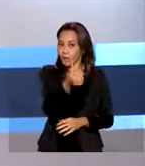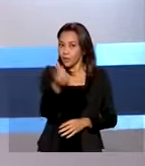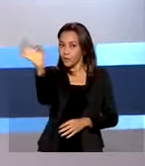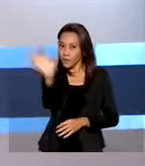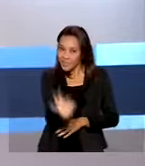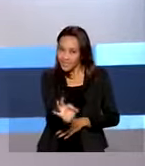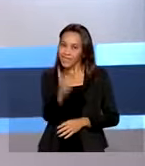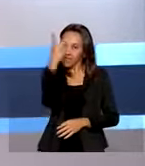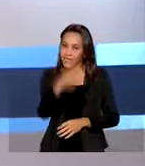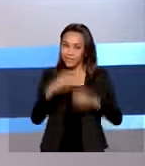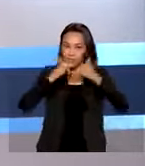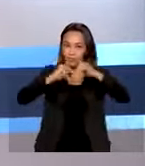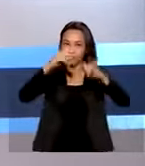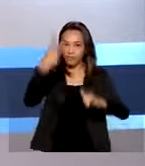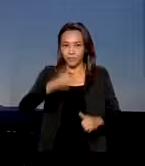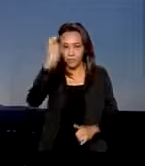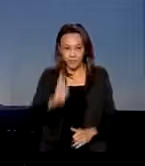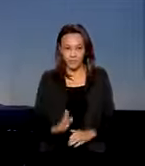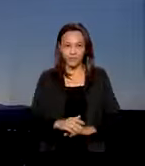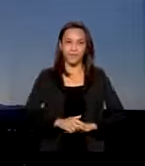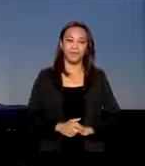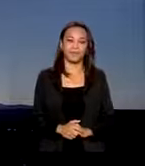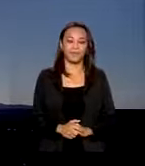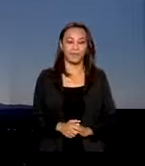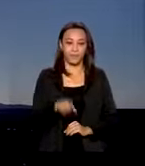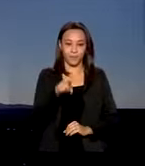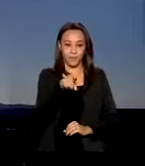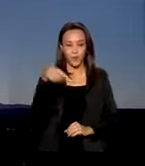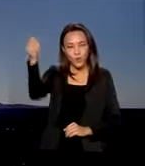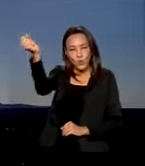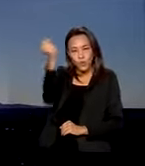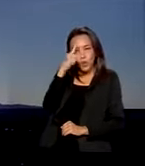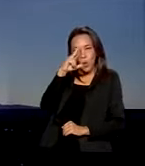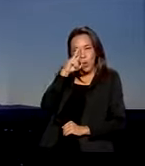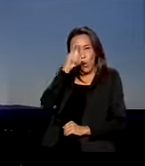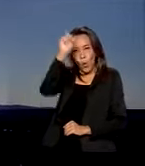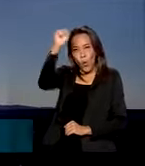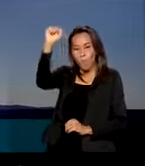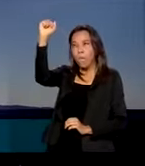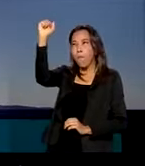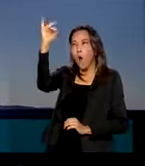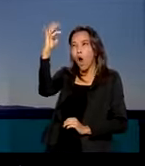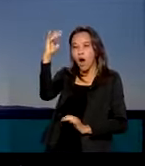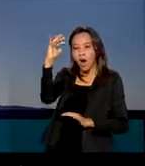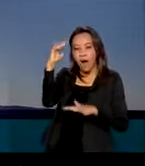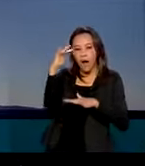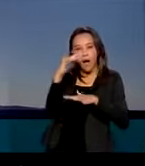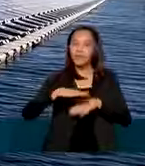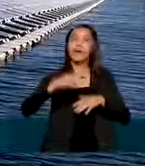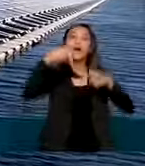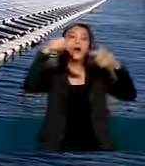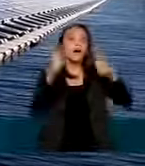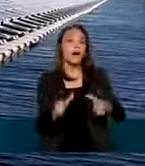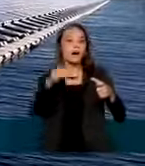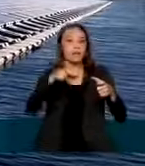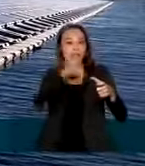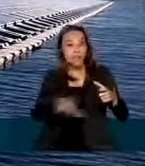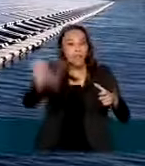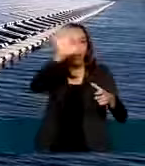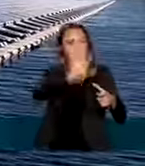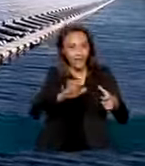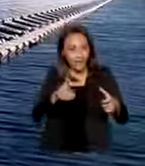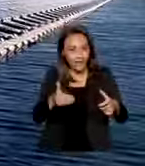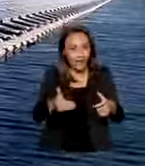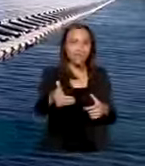matriz energética nacional. O sol forte com raios intensos na região nordeste no início do